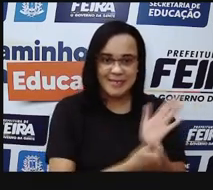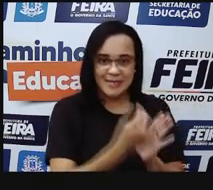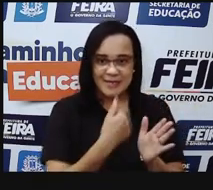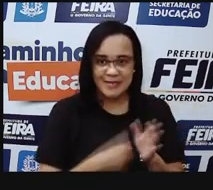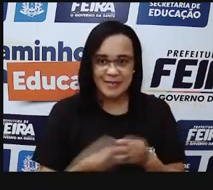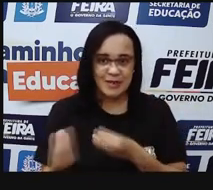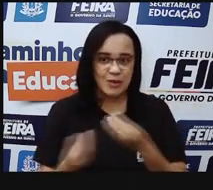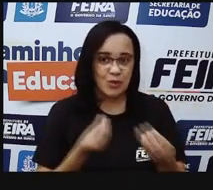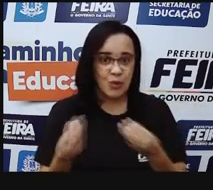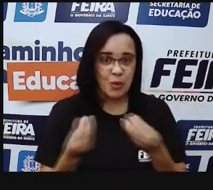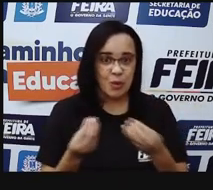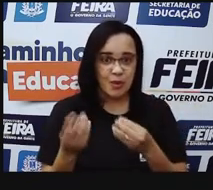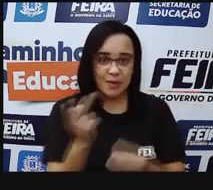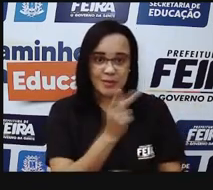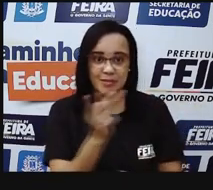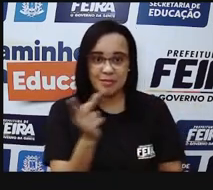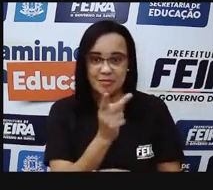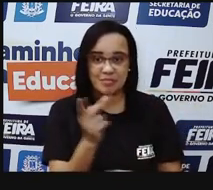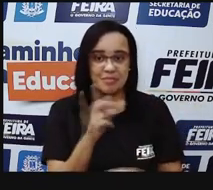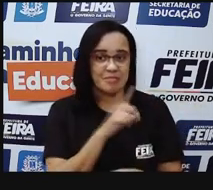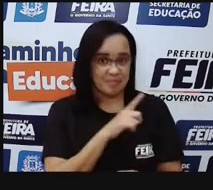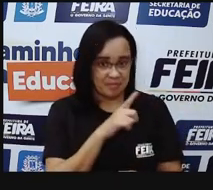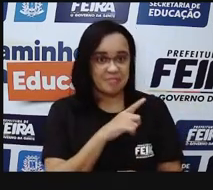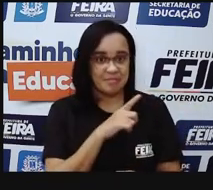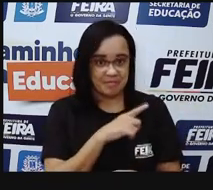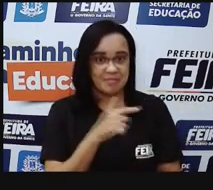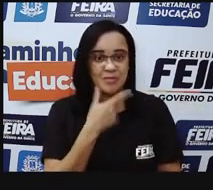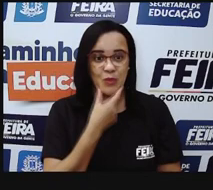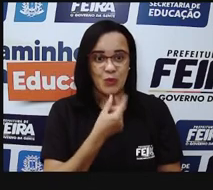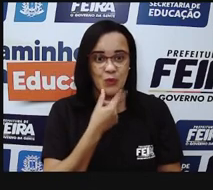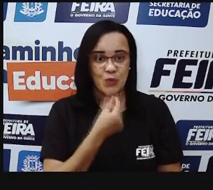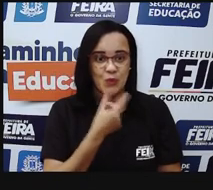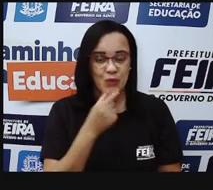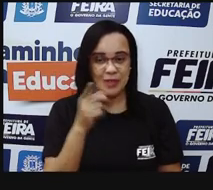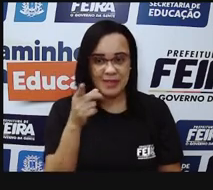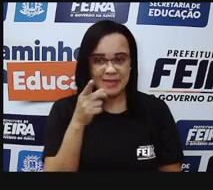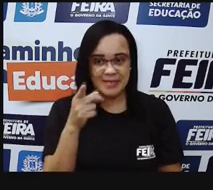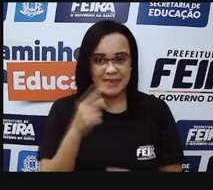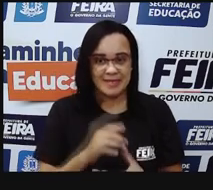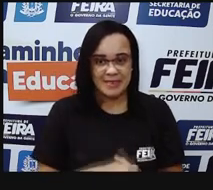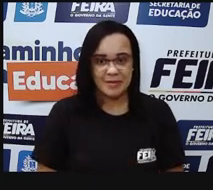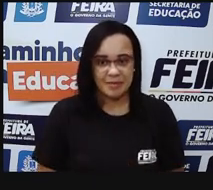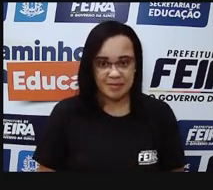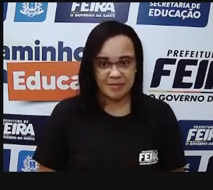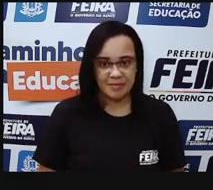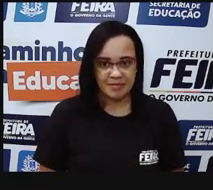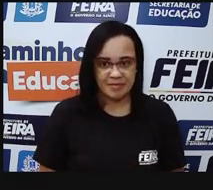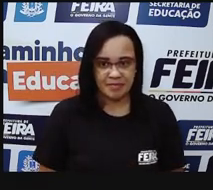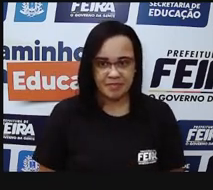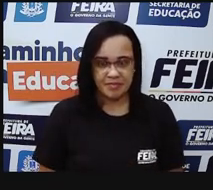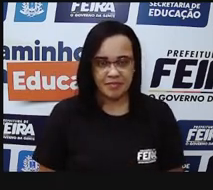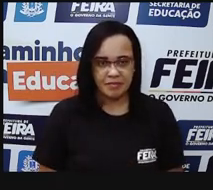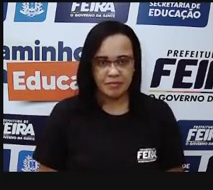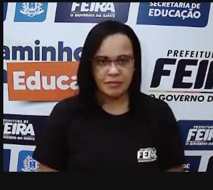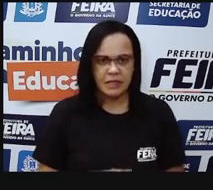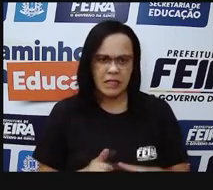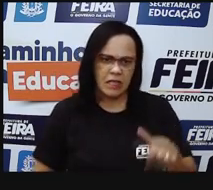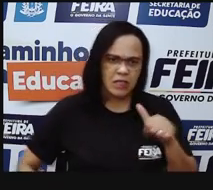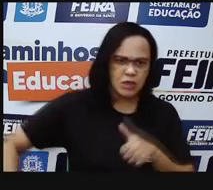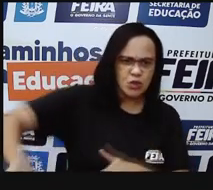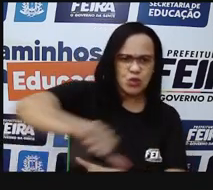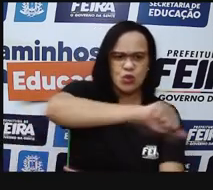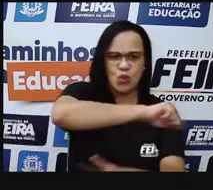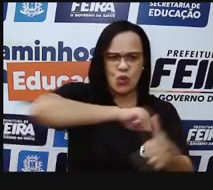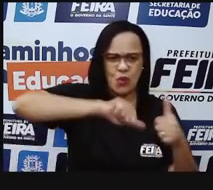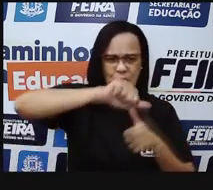a imagem, né? Uma pessoa está aqui em pé. A gente tem, então, a formação da imagem de cabeça para baixo. Então, por que a gente não